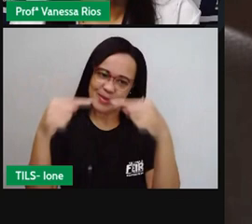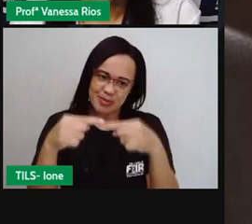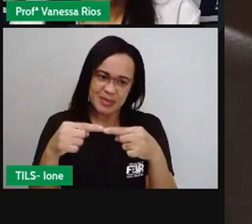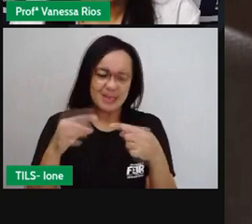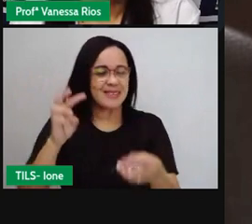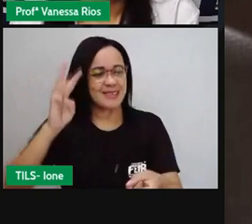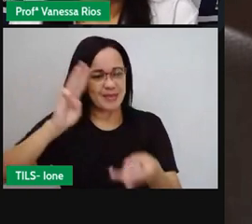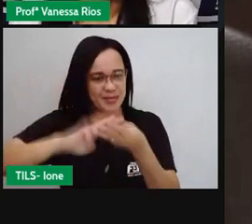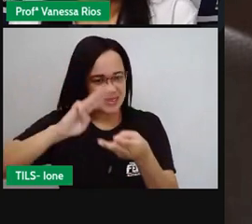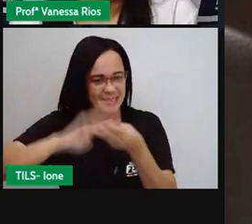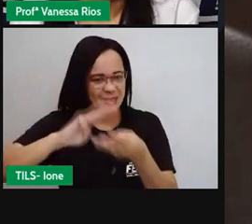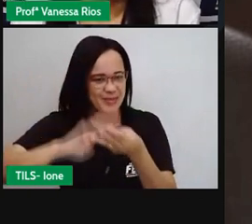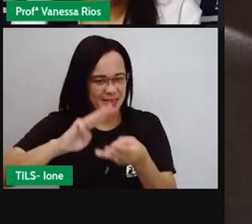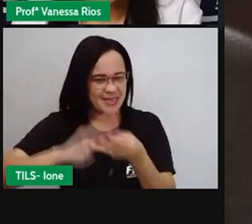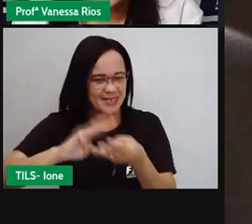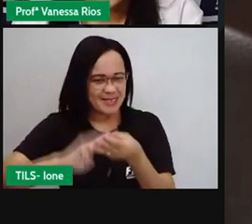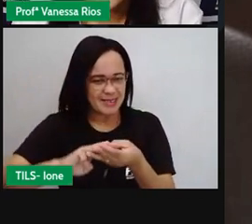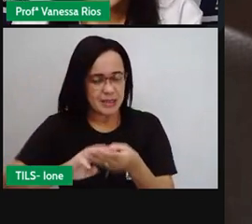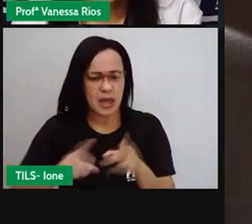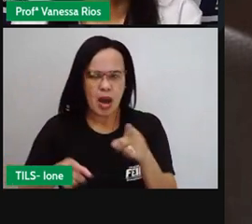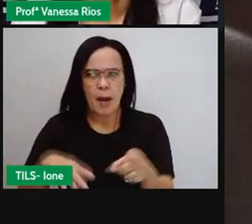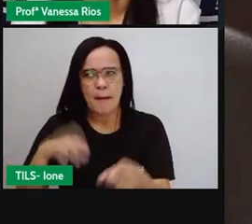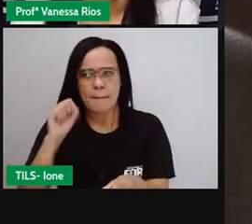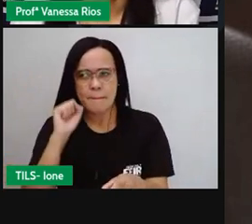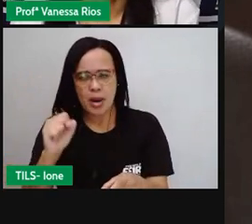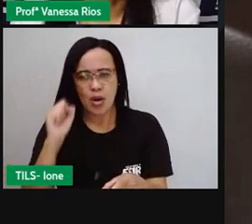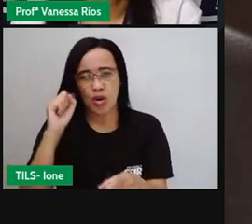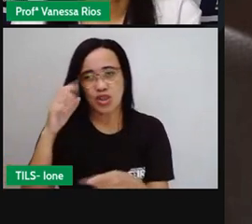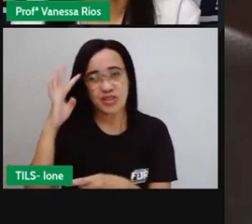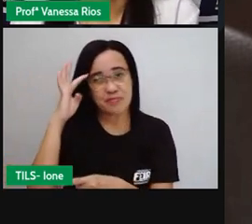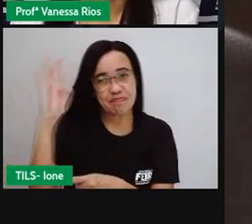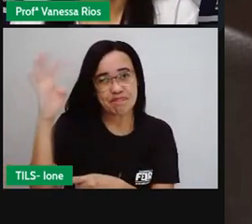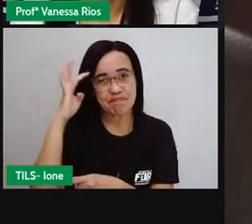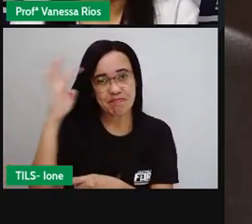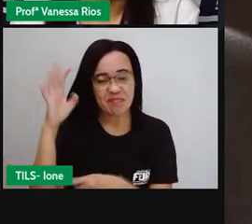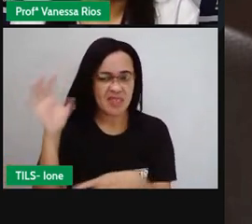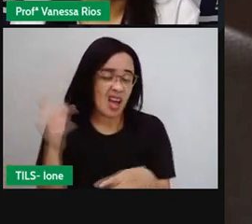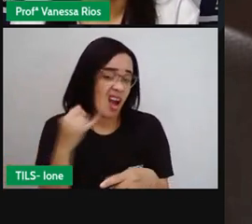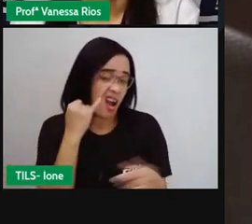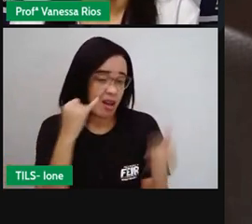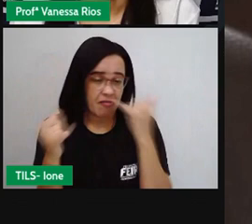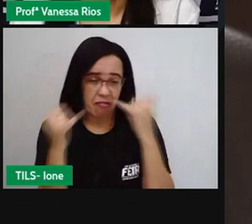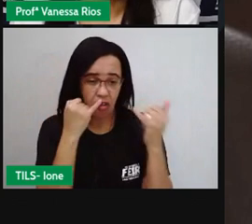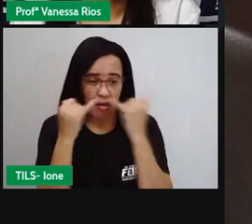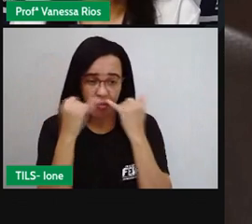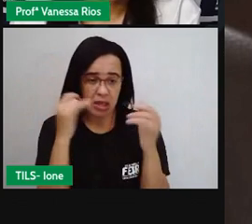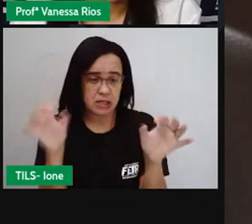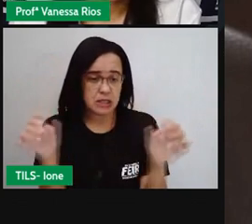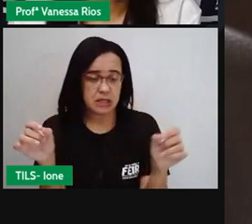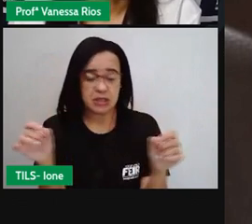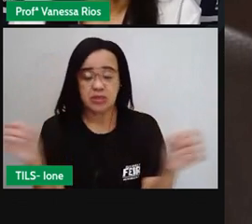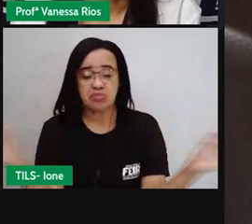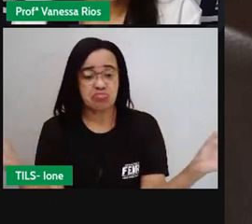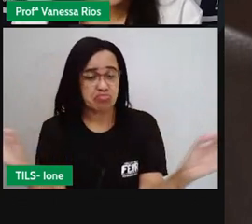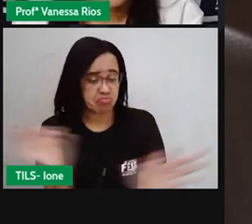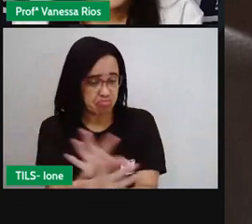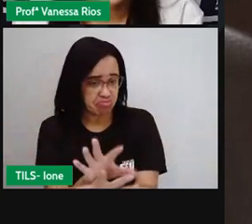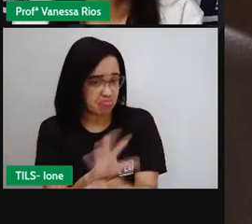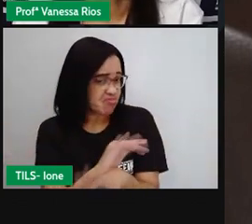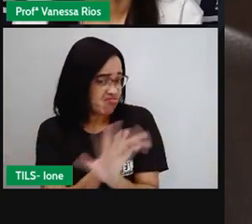pode imaginar, ah, mas aí é uma informação pronta. Não, é informação que exige conhecimentos